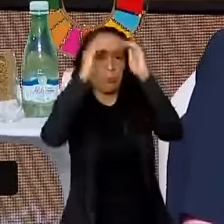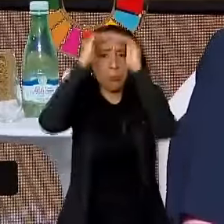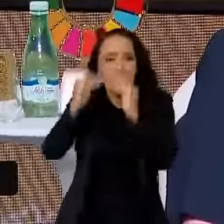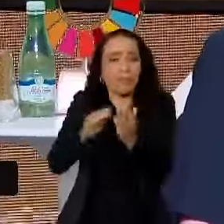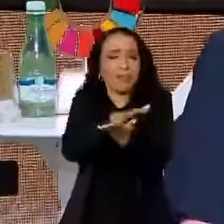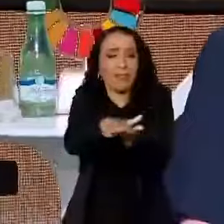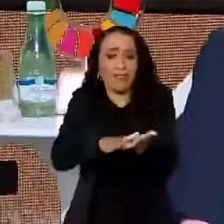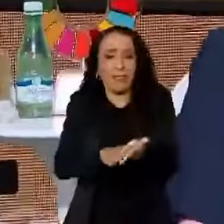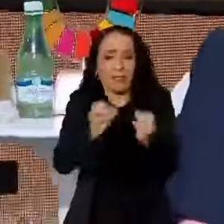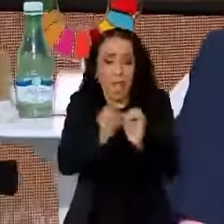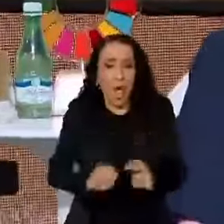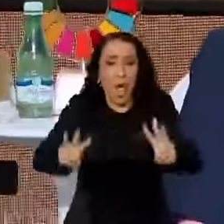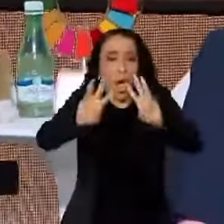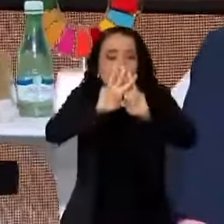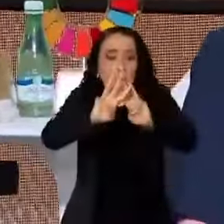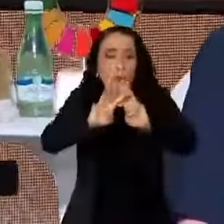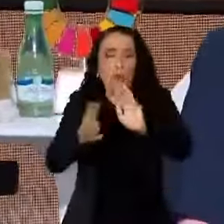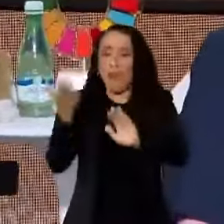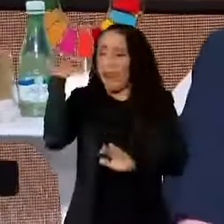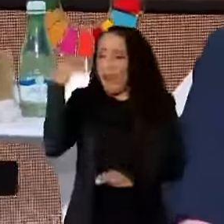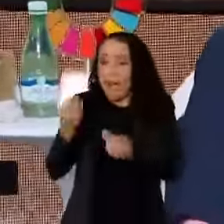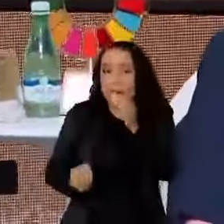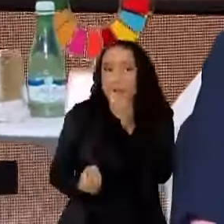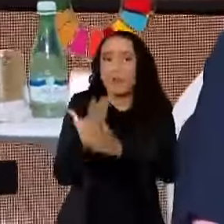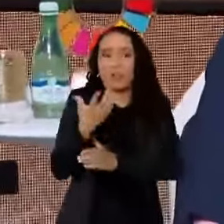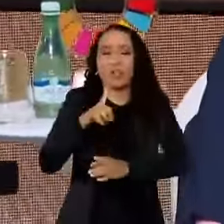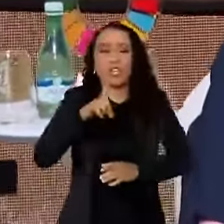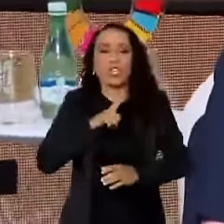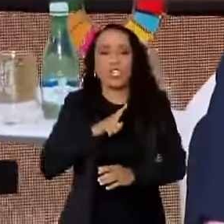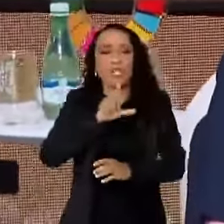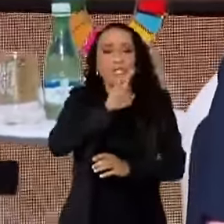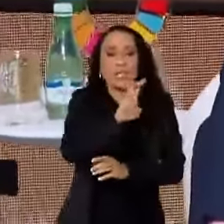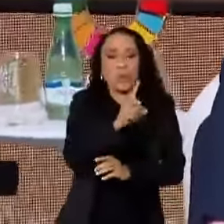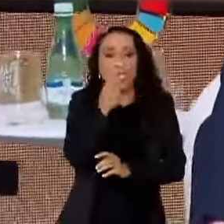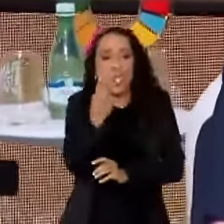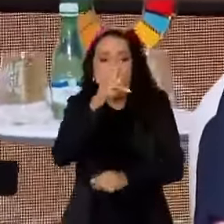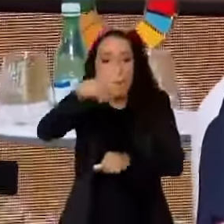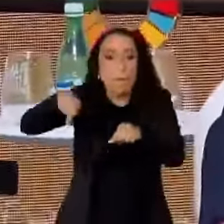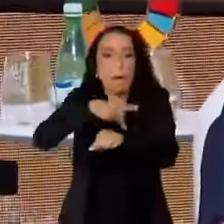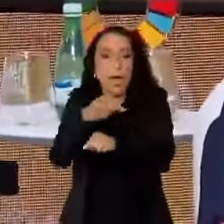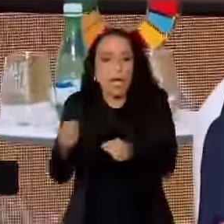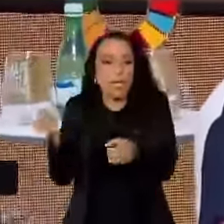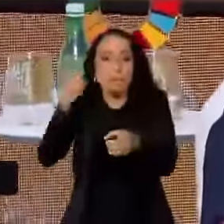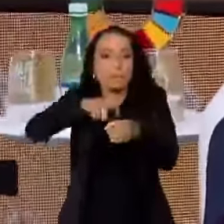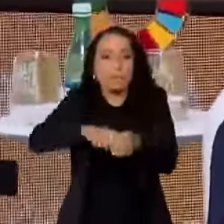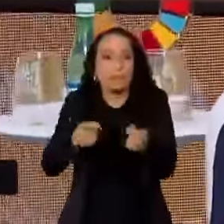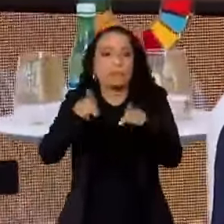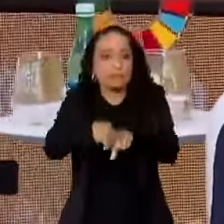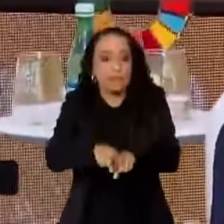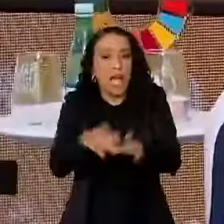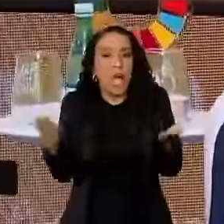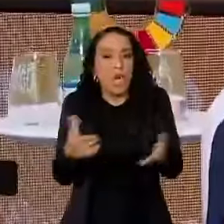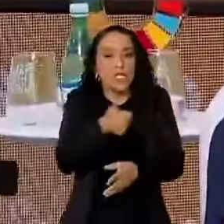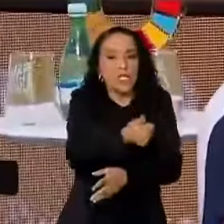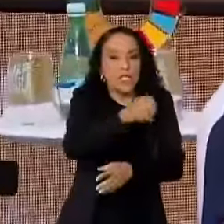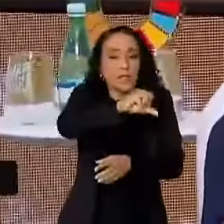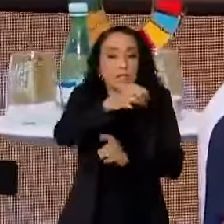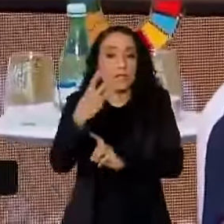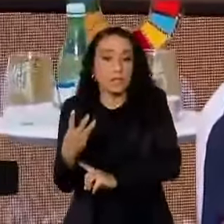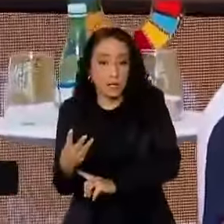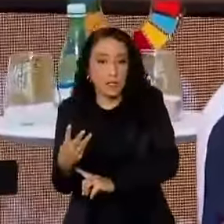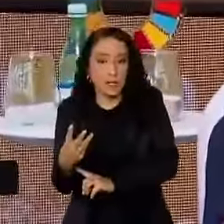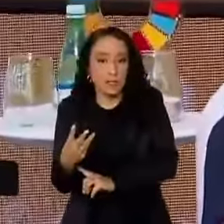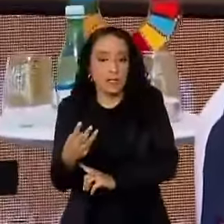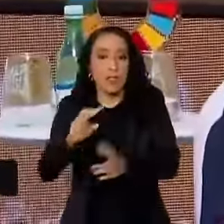A ONU, quando ela foi criada, a ONU tinha 51 países que eram sócios da ONU. Agora tem 193.